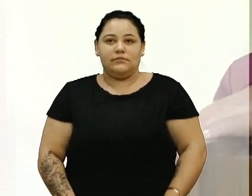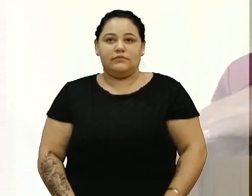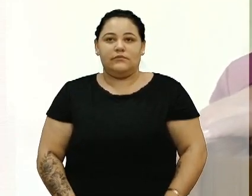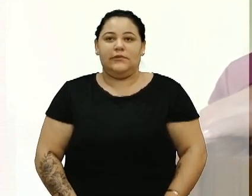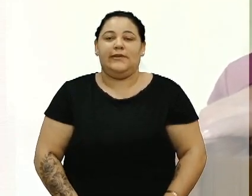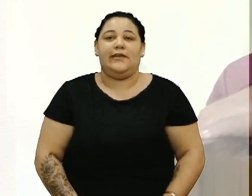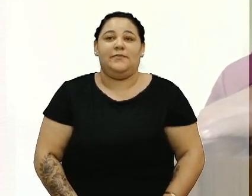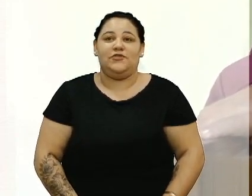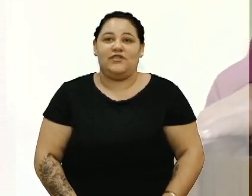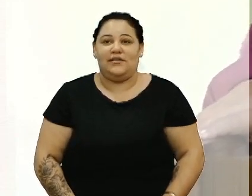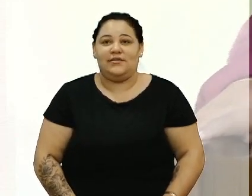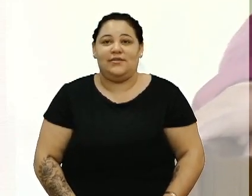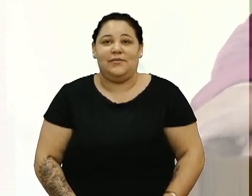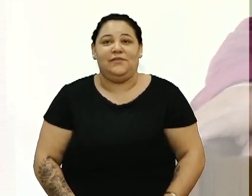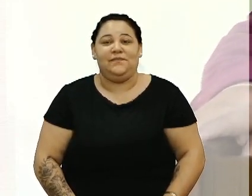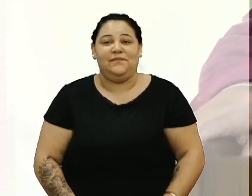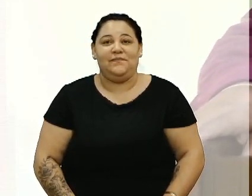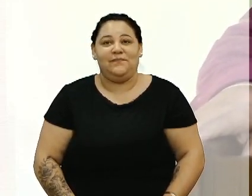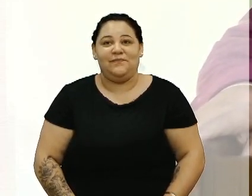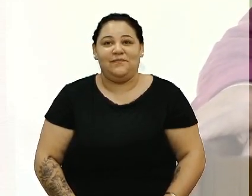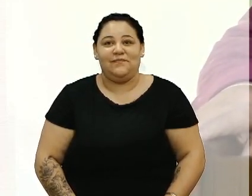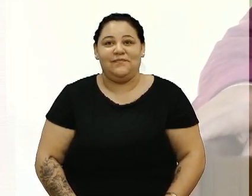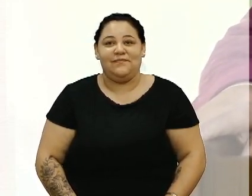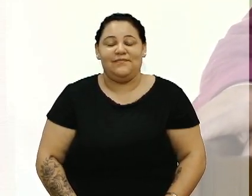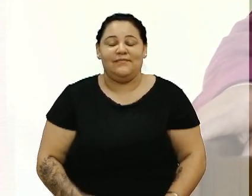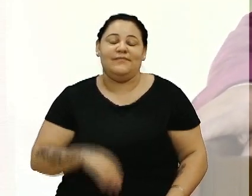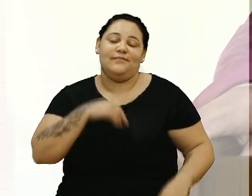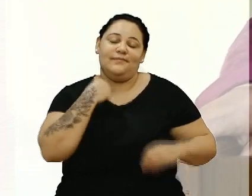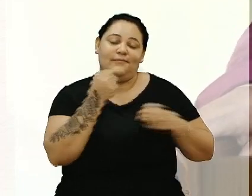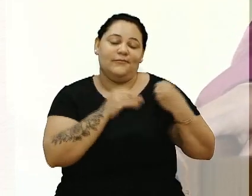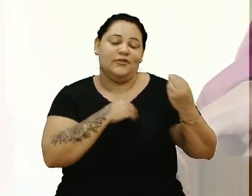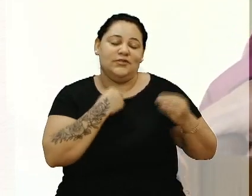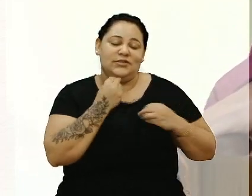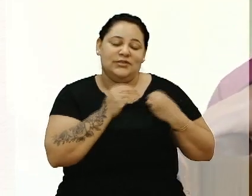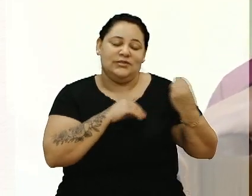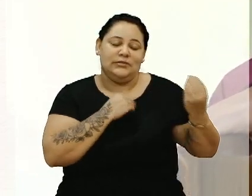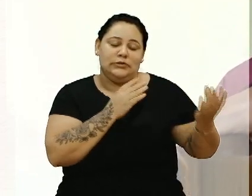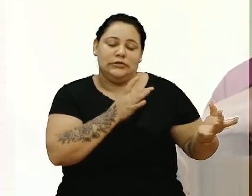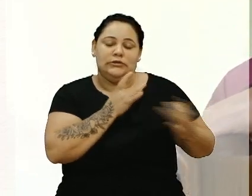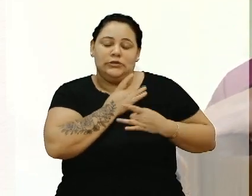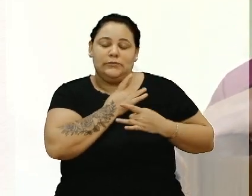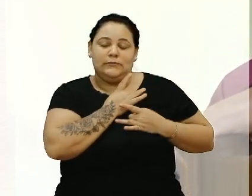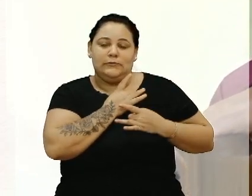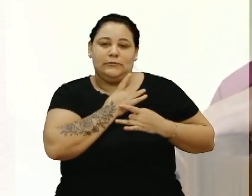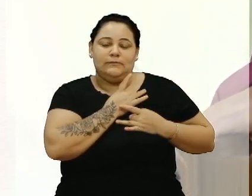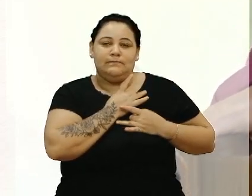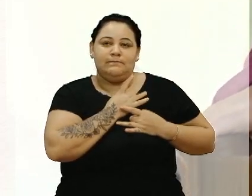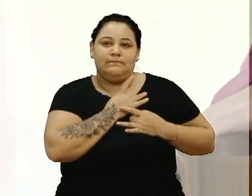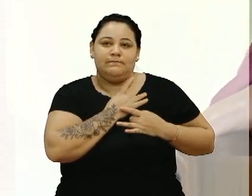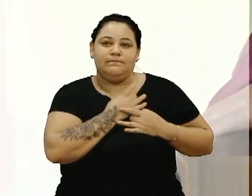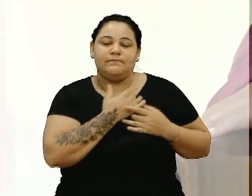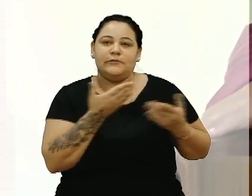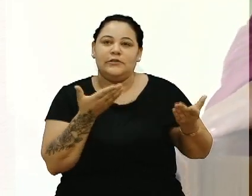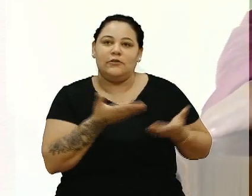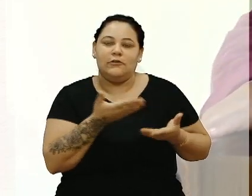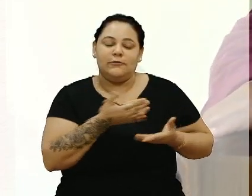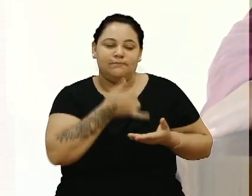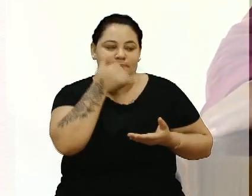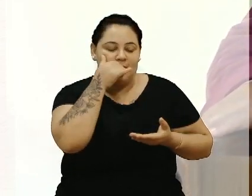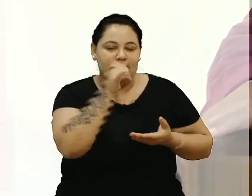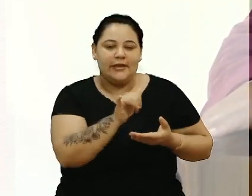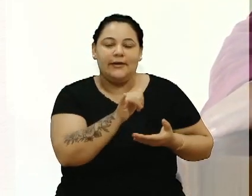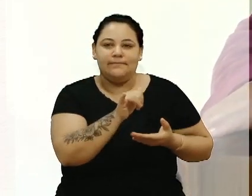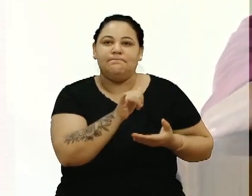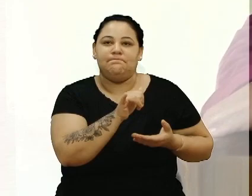Então, nós sentimos na carne. Agora, a prevenção, tem laudos,